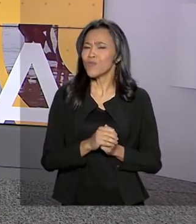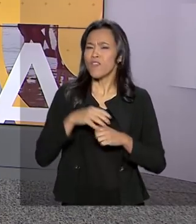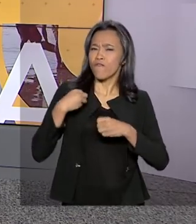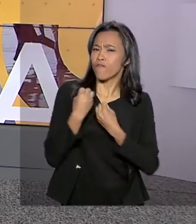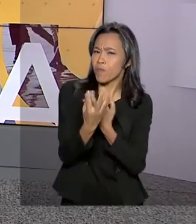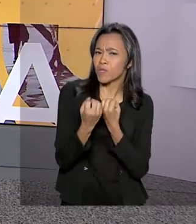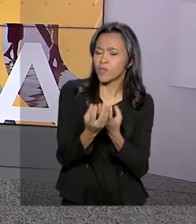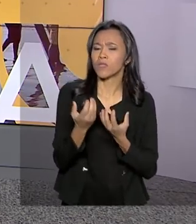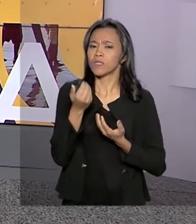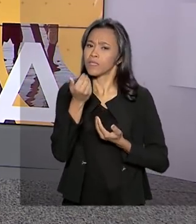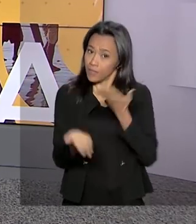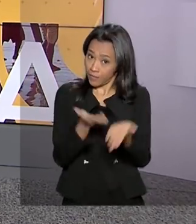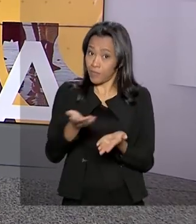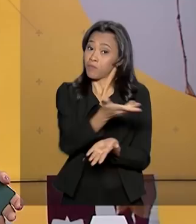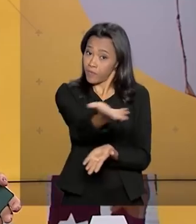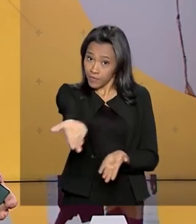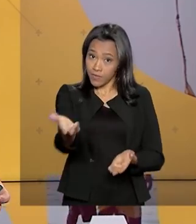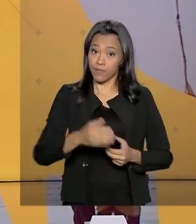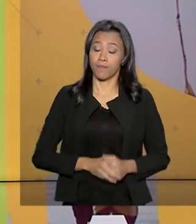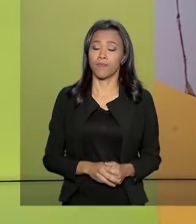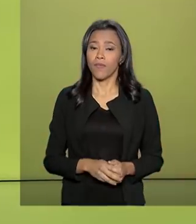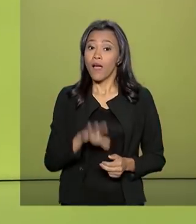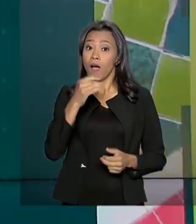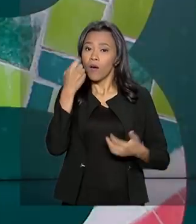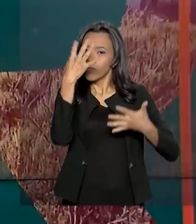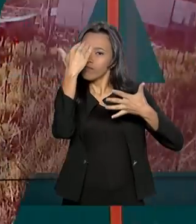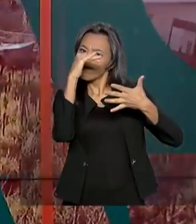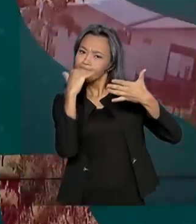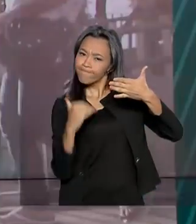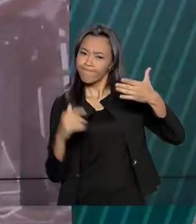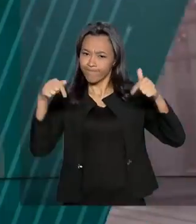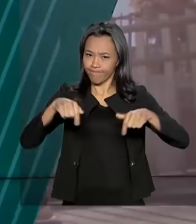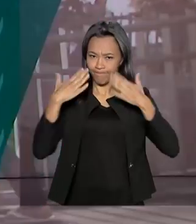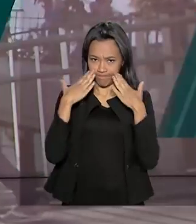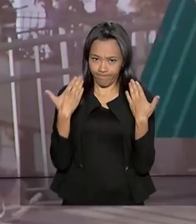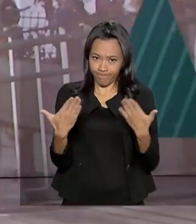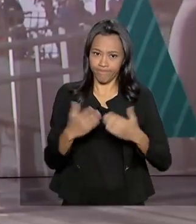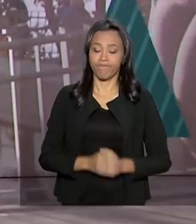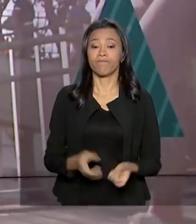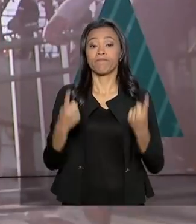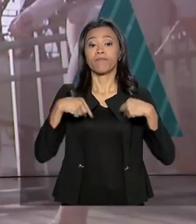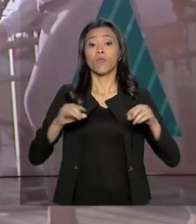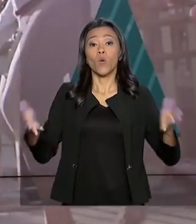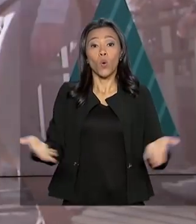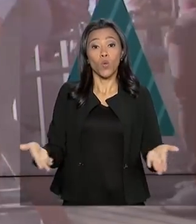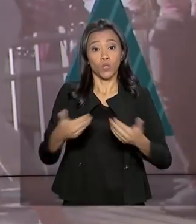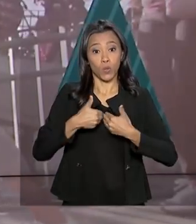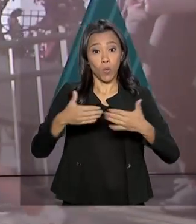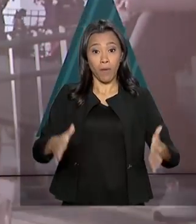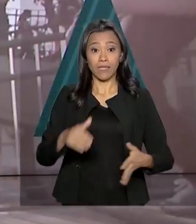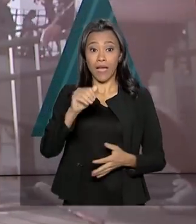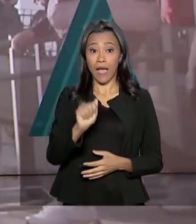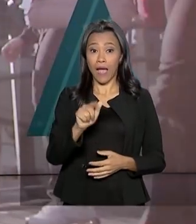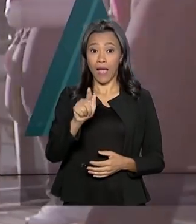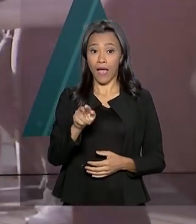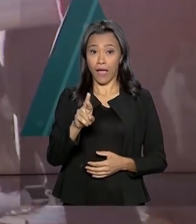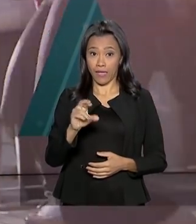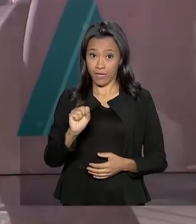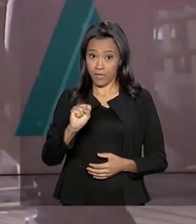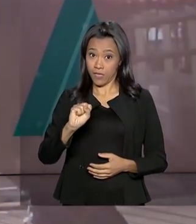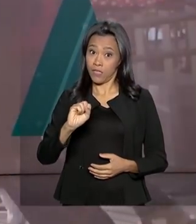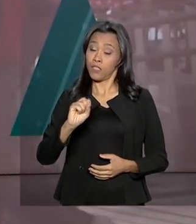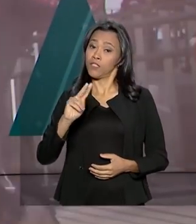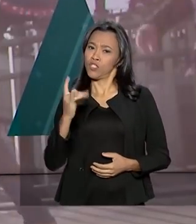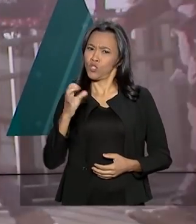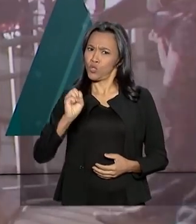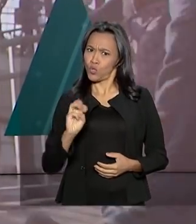muita informação e serviço para você. Confira os destaques desta edição. Começa hoje a AgriShow, a maior feira de tecnologia